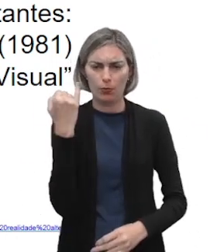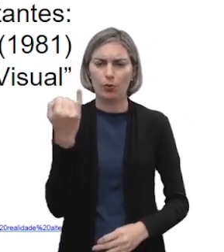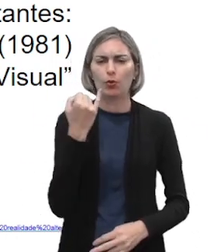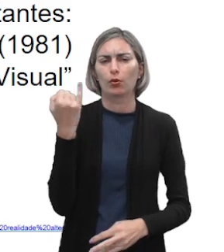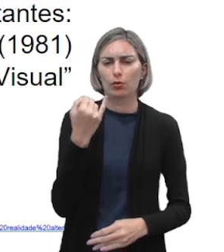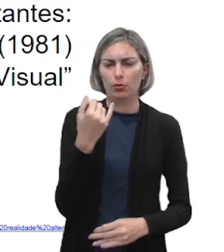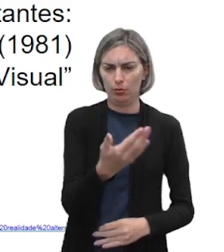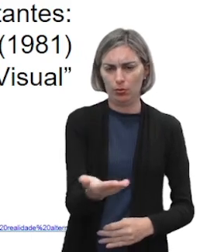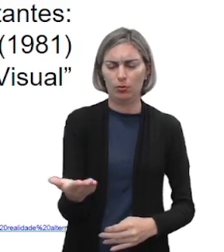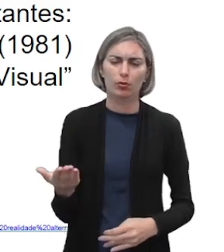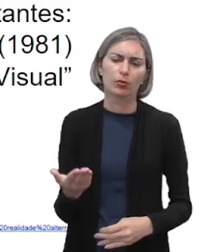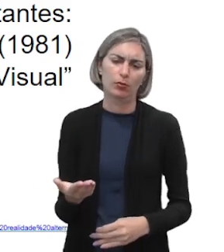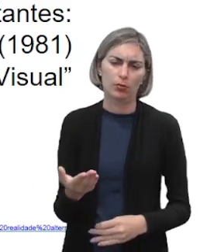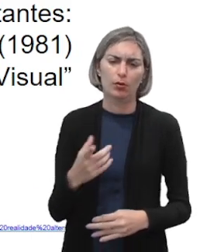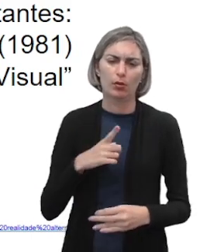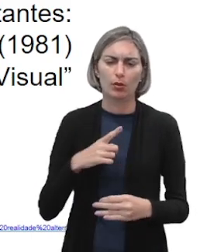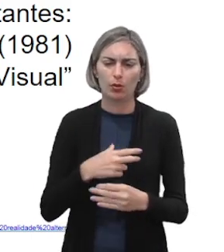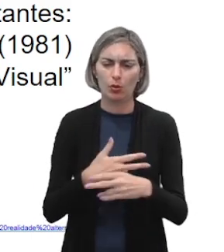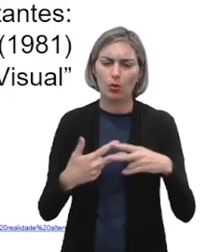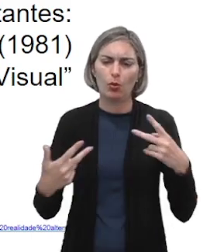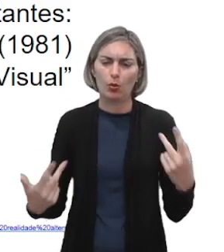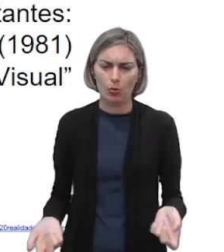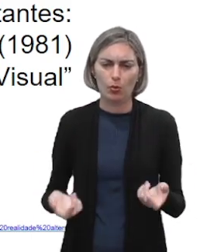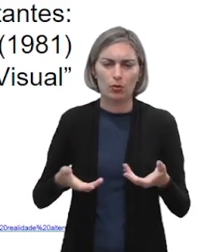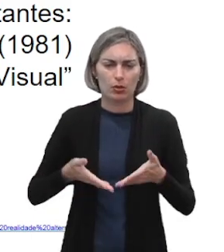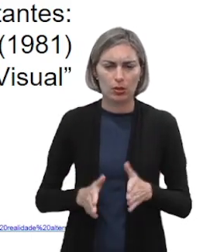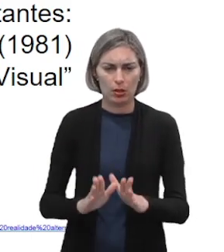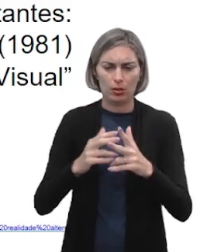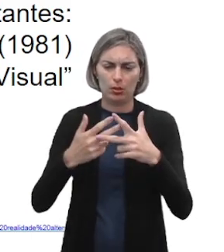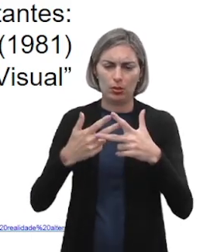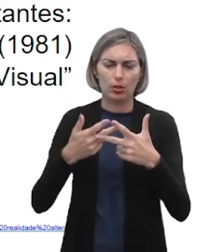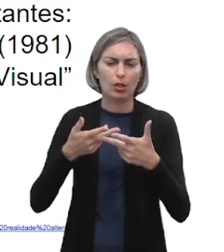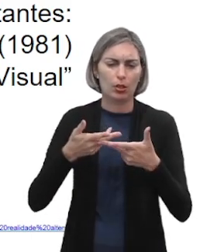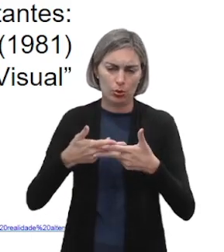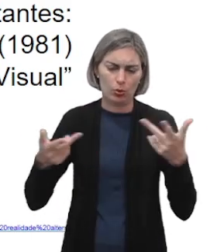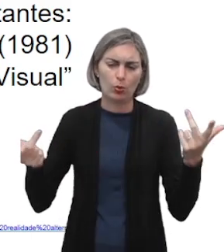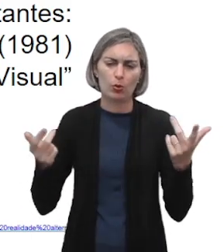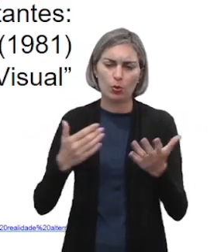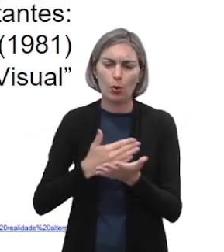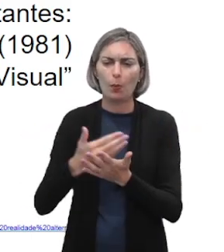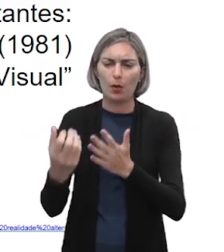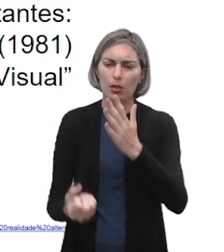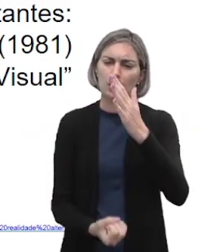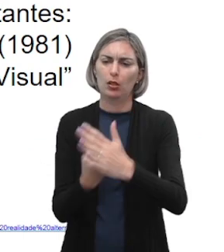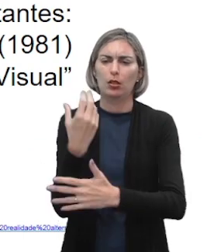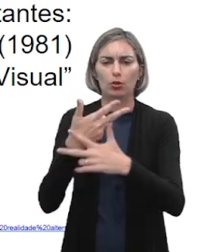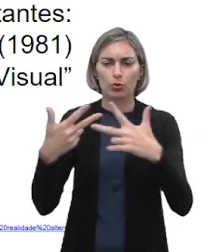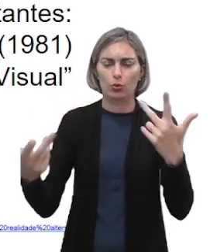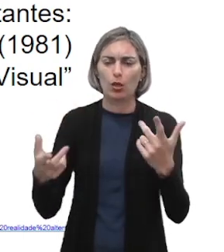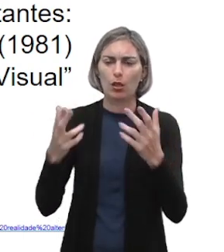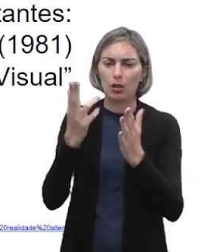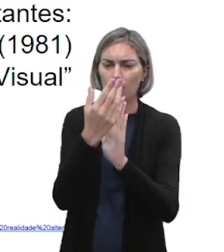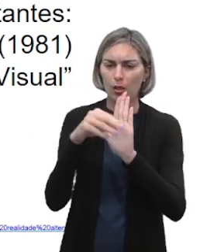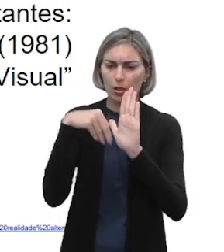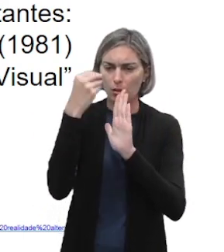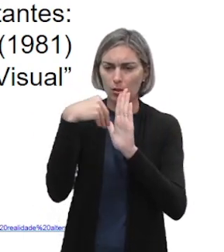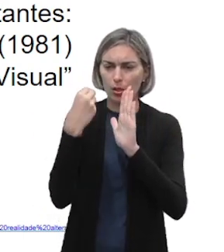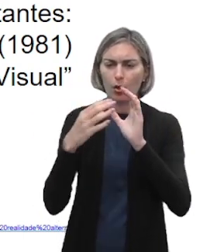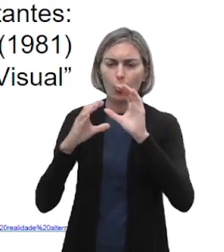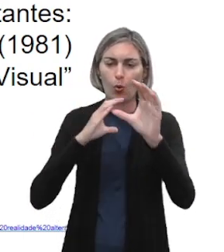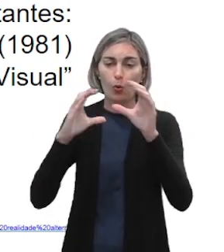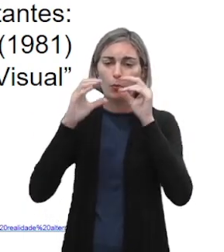têm que anotar aí. Das coisas nascem as coisas, e design e comunicação visual. Esse